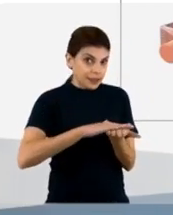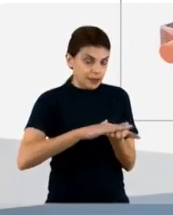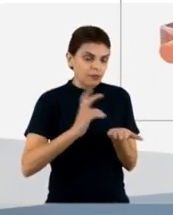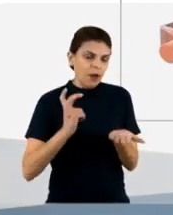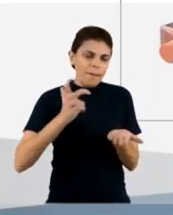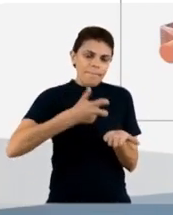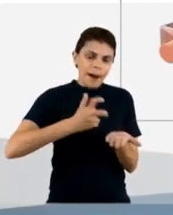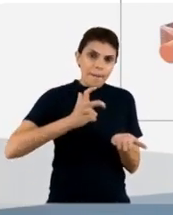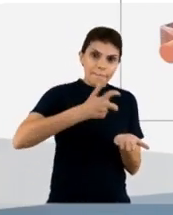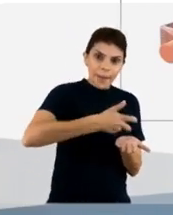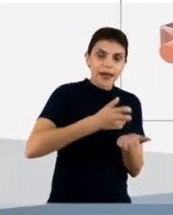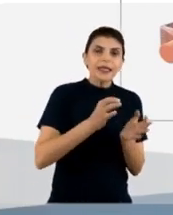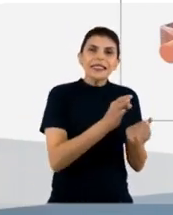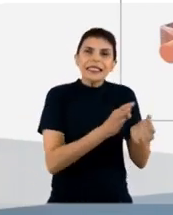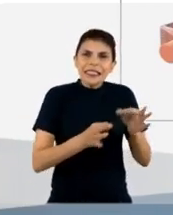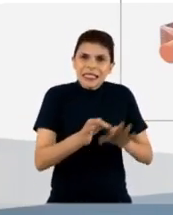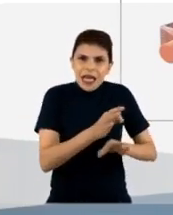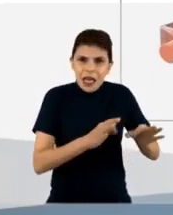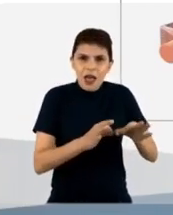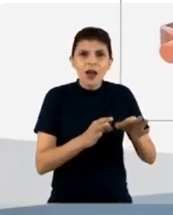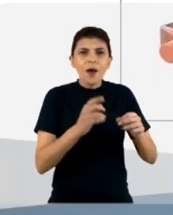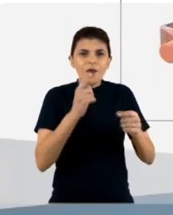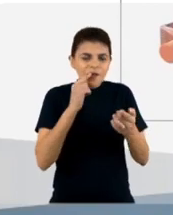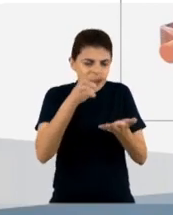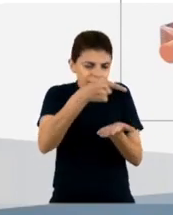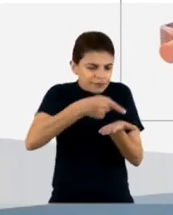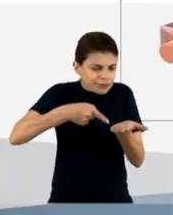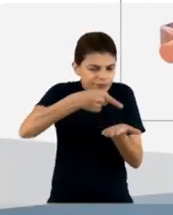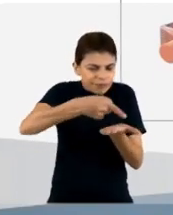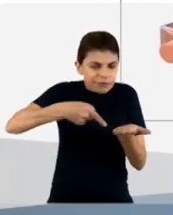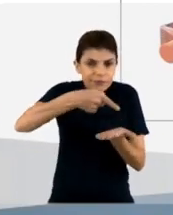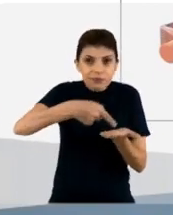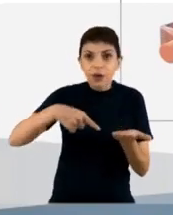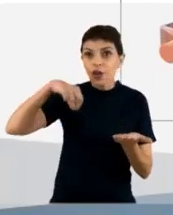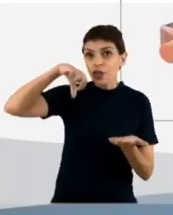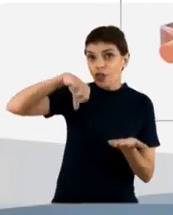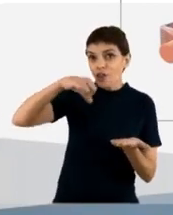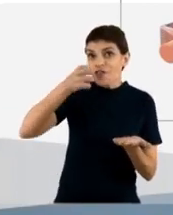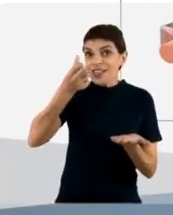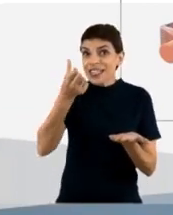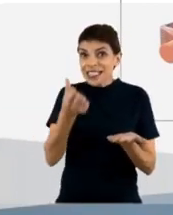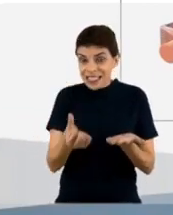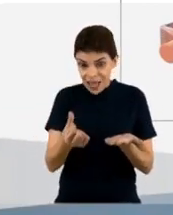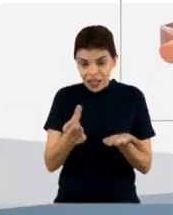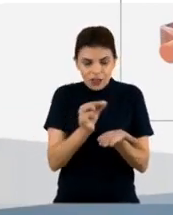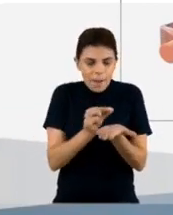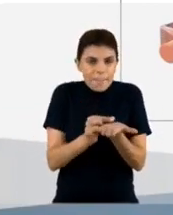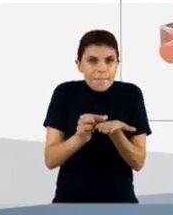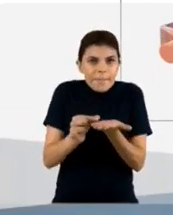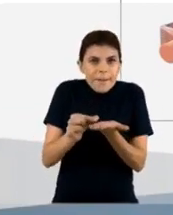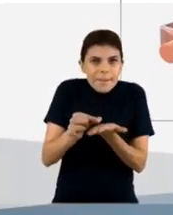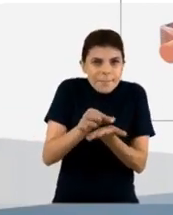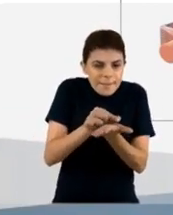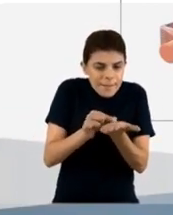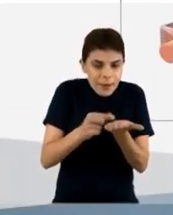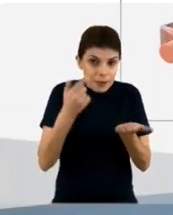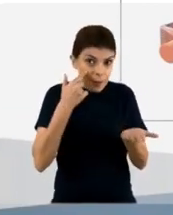né? Uma contagem para que em cada pocinho da placa de 96 poços, como está sendo mostrado aqui,